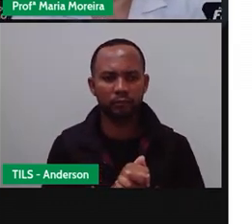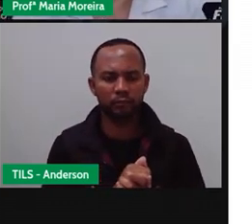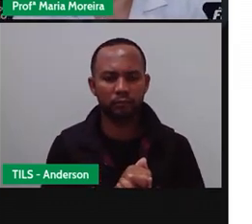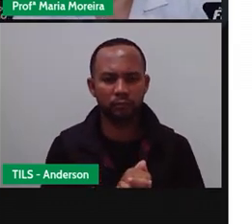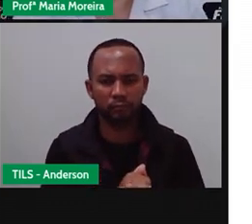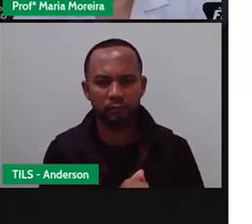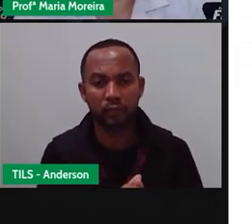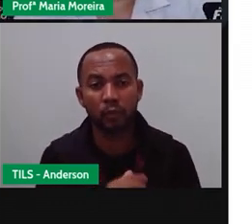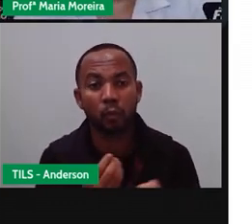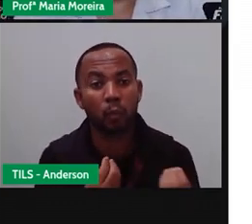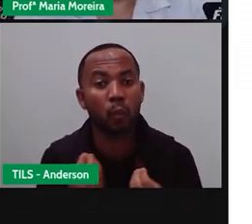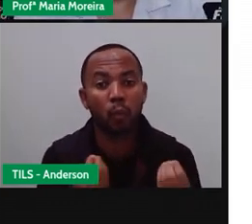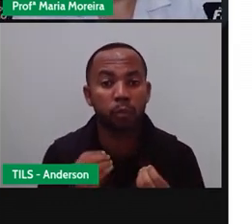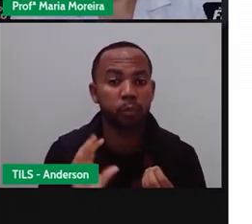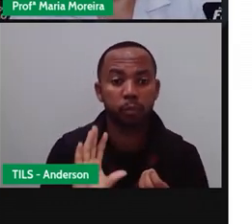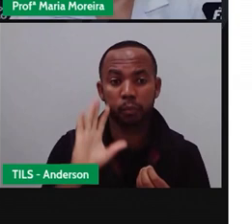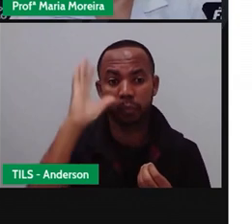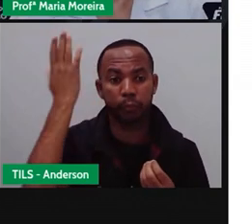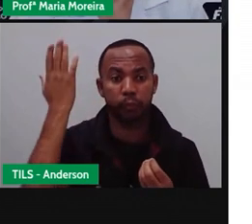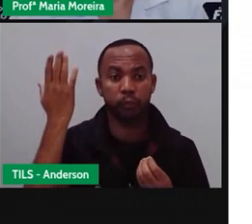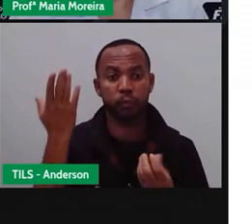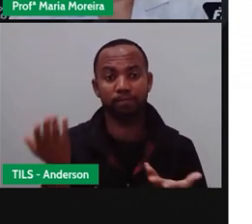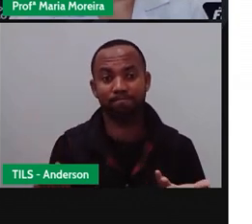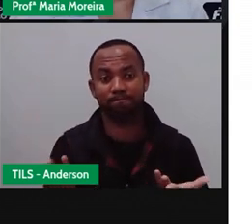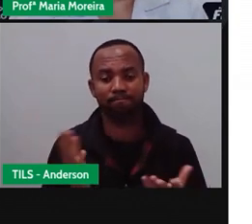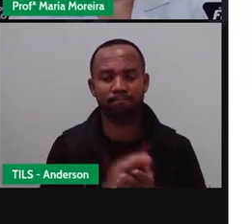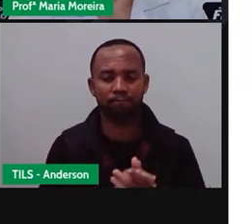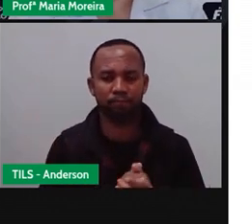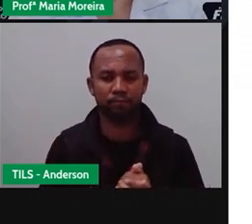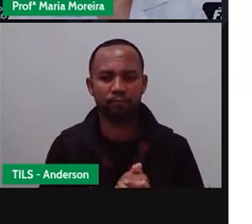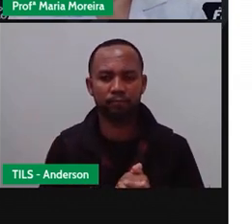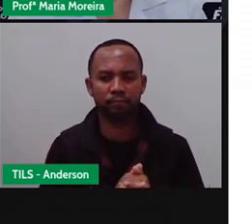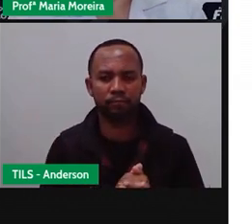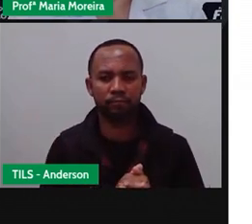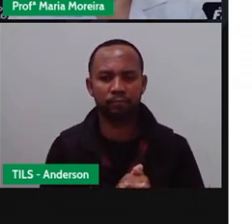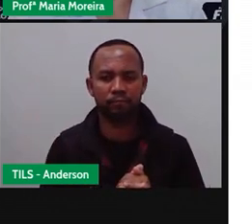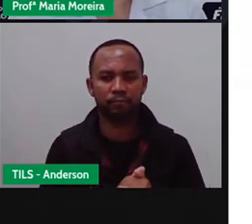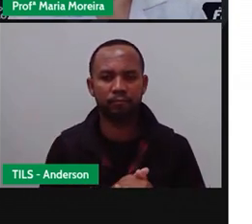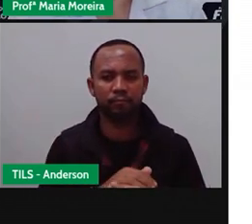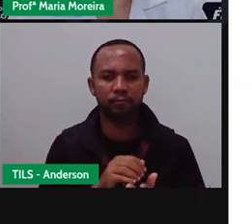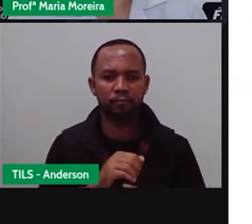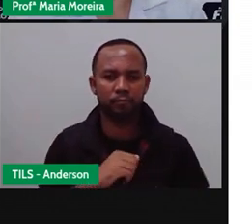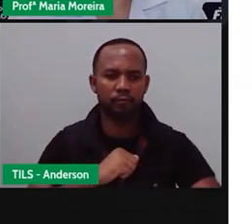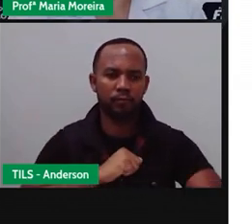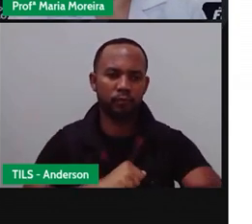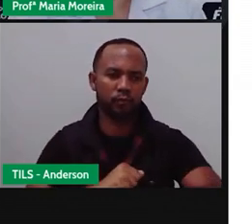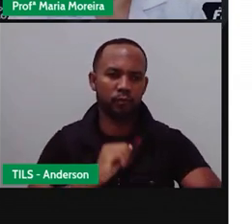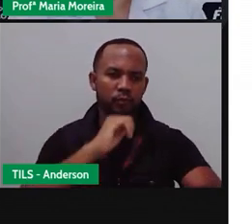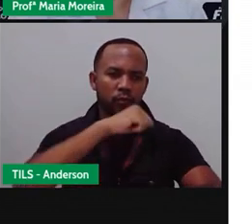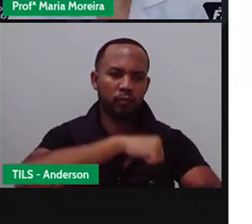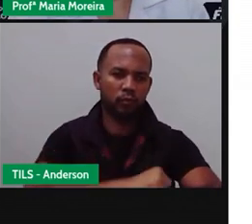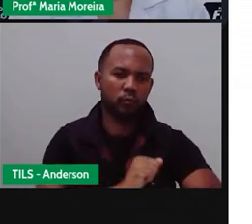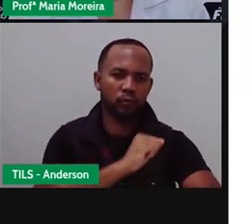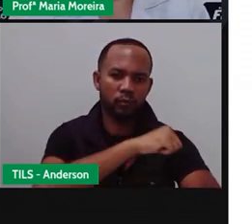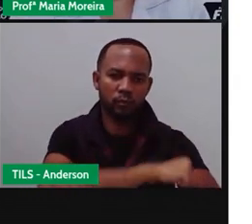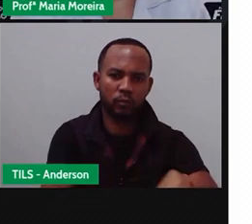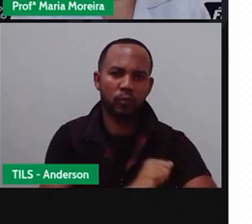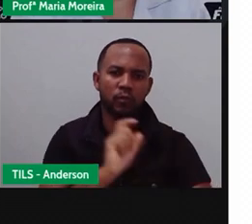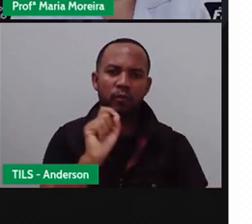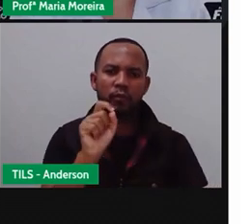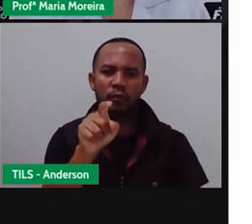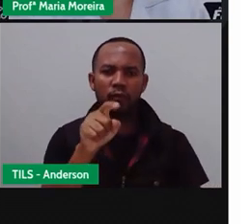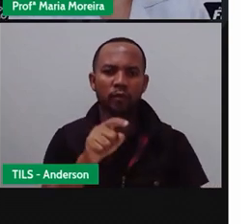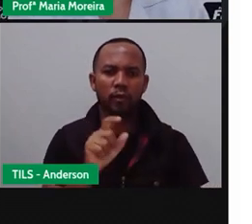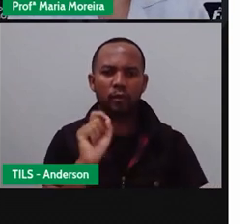vulnerável, o vai acontecer. Certo? Esse anfíbio aqui, né, esse sapinho, ele foi